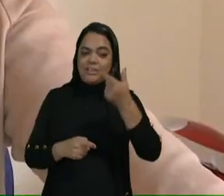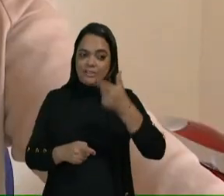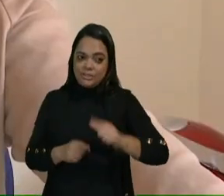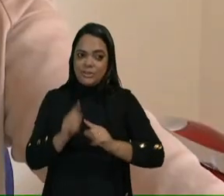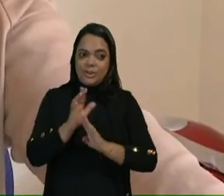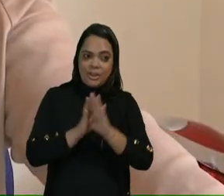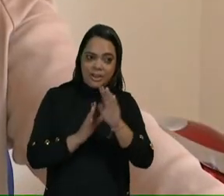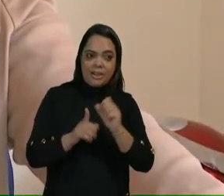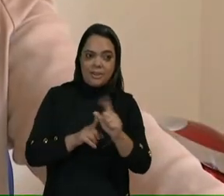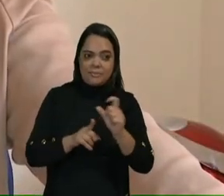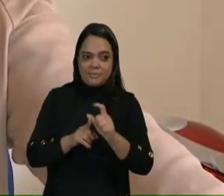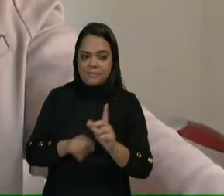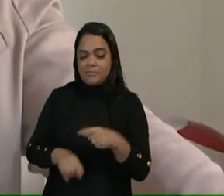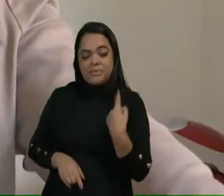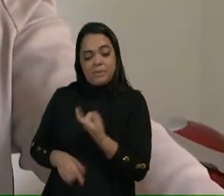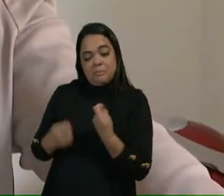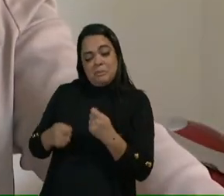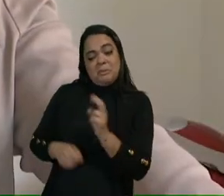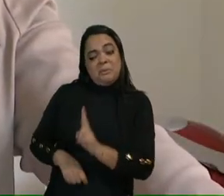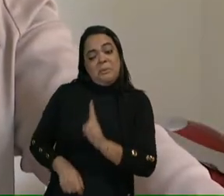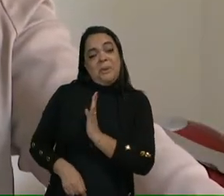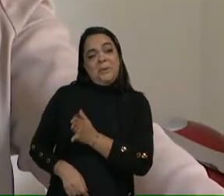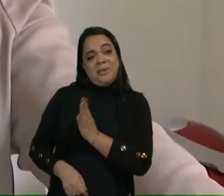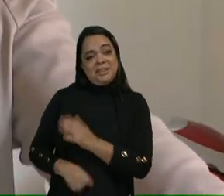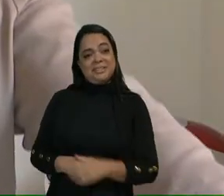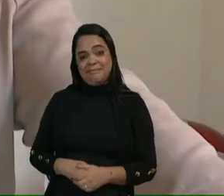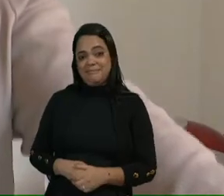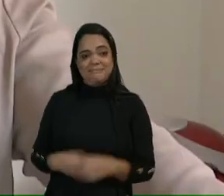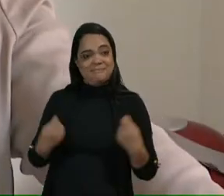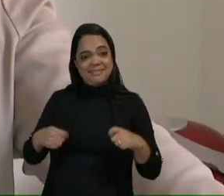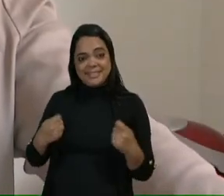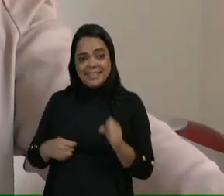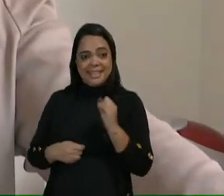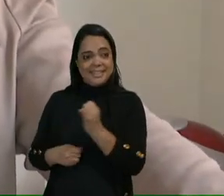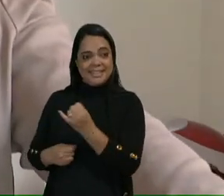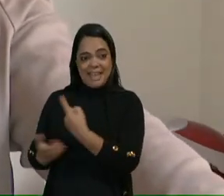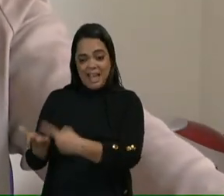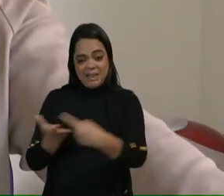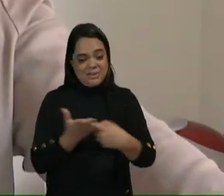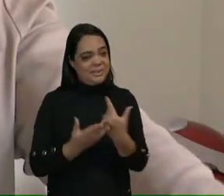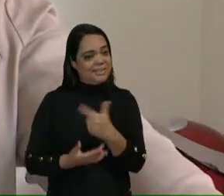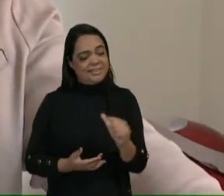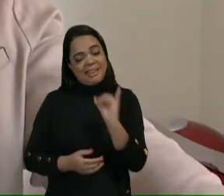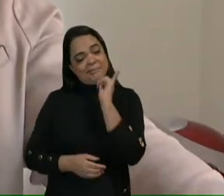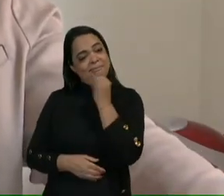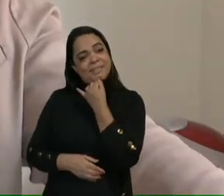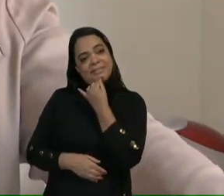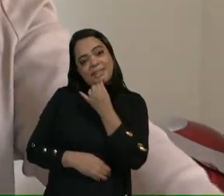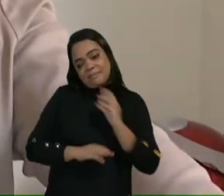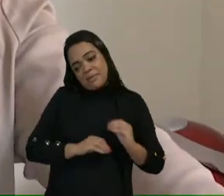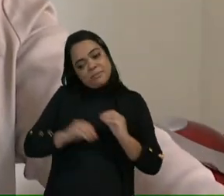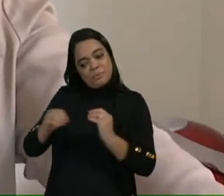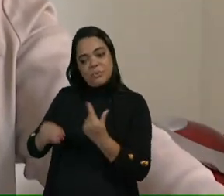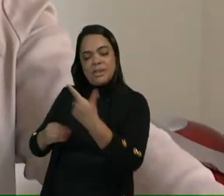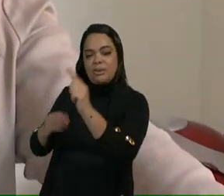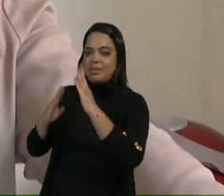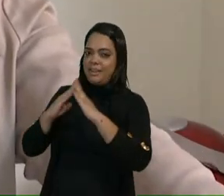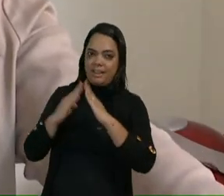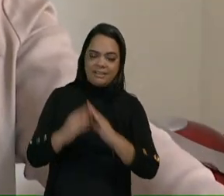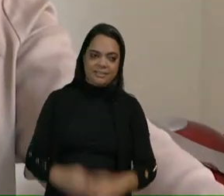Argumentar com o coração. E é desse jeito. E se não tiver acordo, gente fala, então, infelizmente, vamos procurar outra casa.